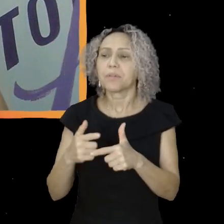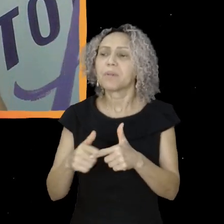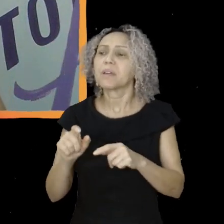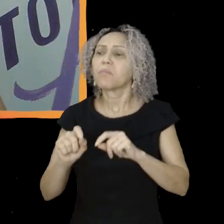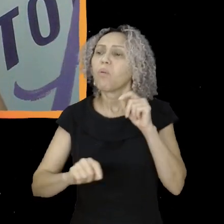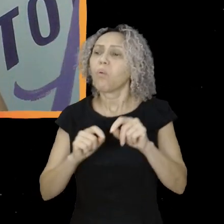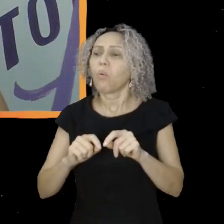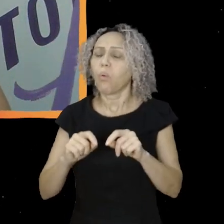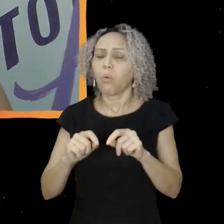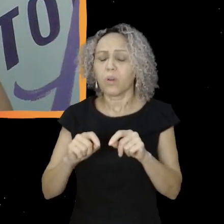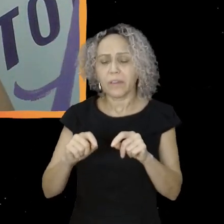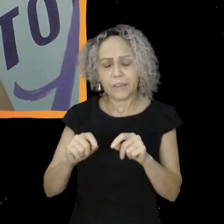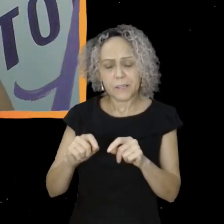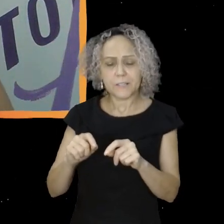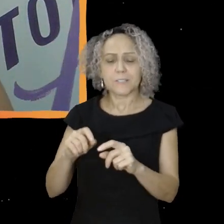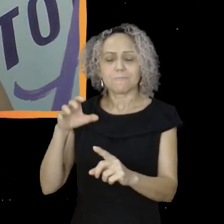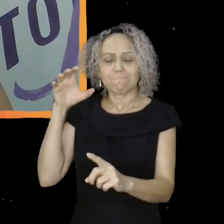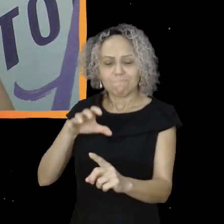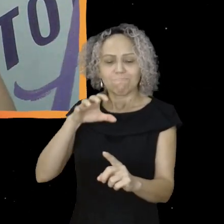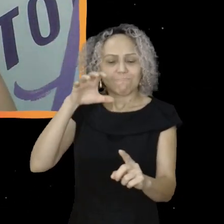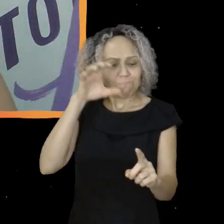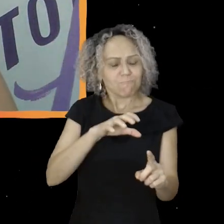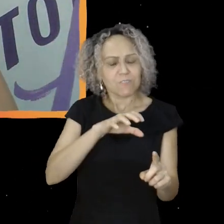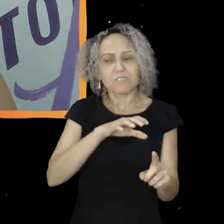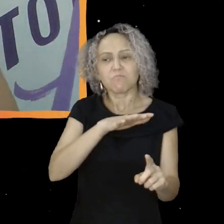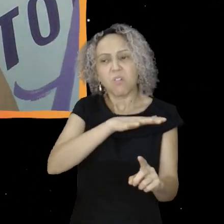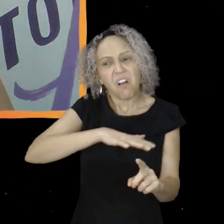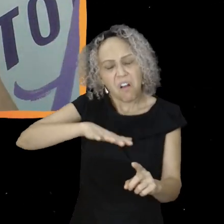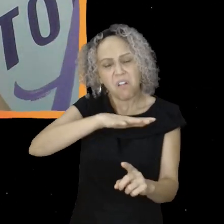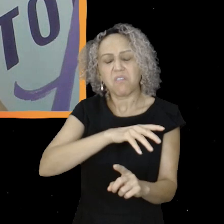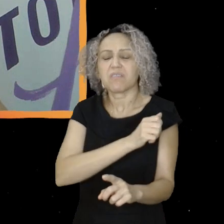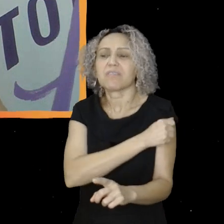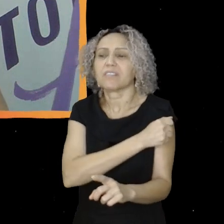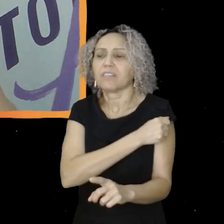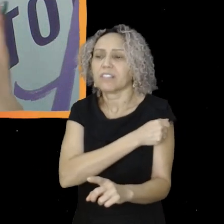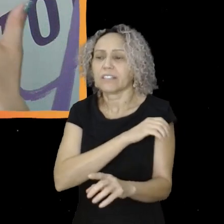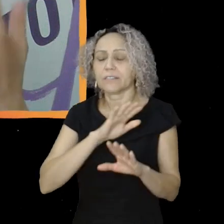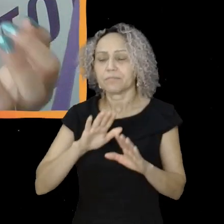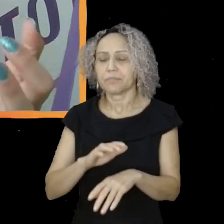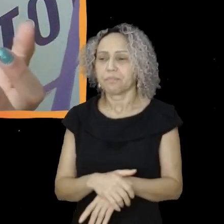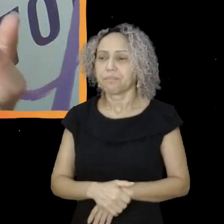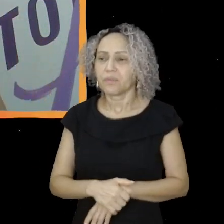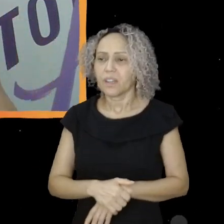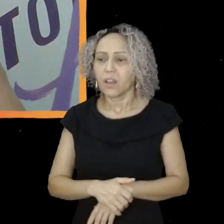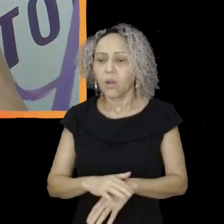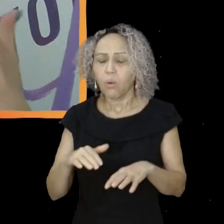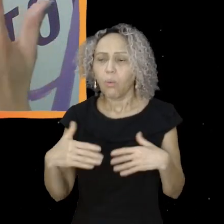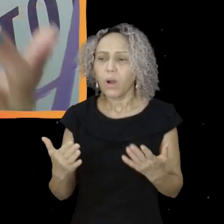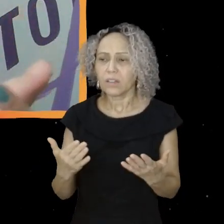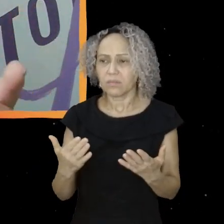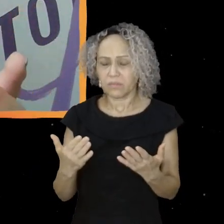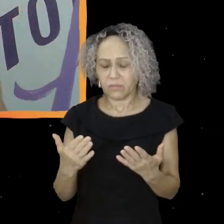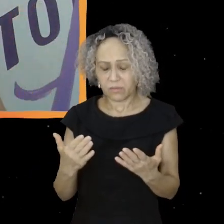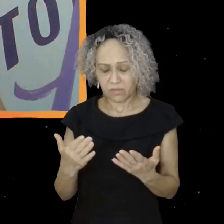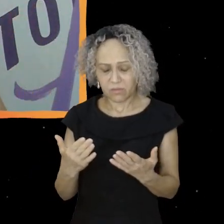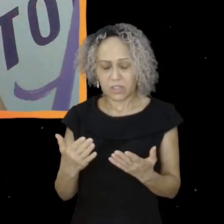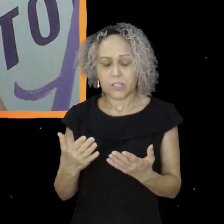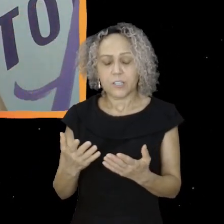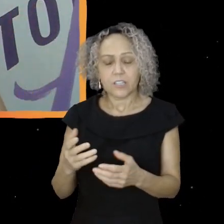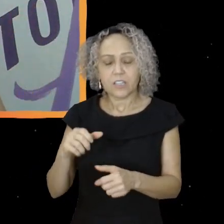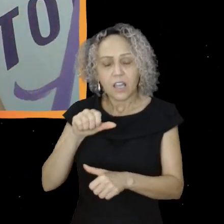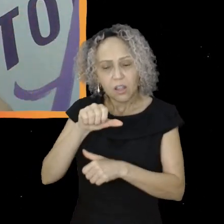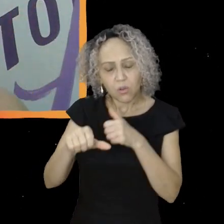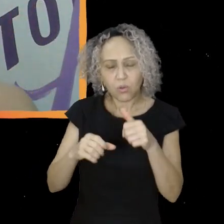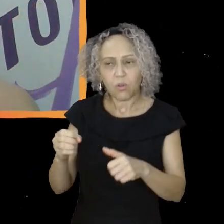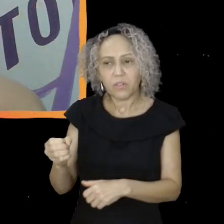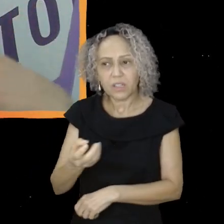inflamou os estudantes. Quando vem o NEM, assim, já há um misto de insatisfação, já há um sentimento de insatisfação.